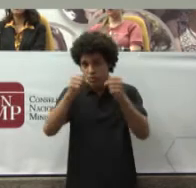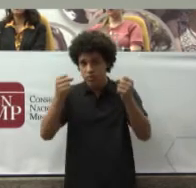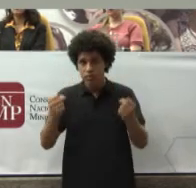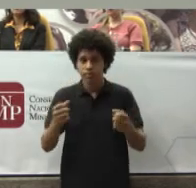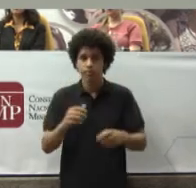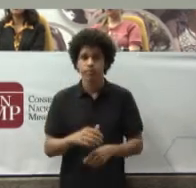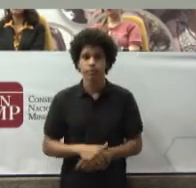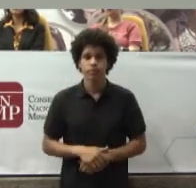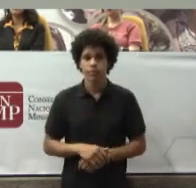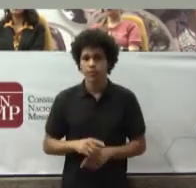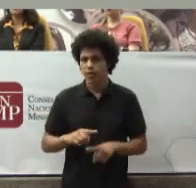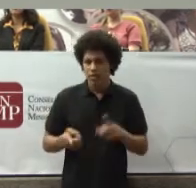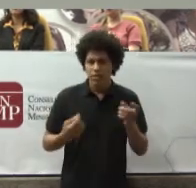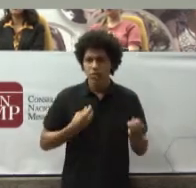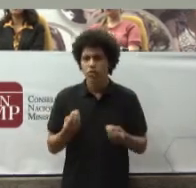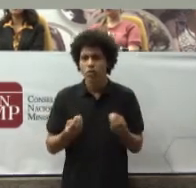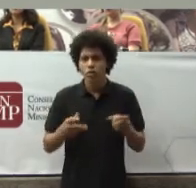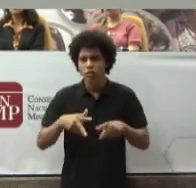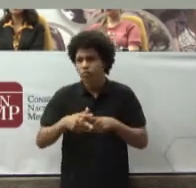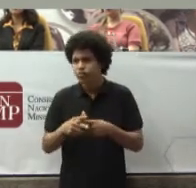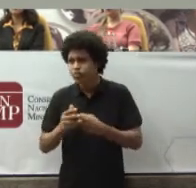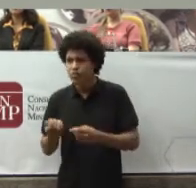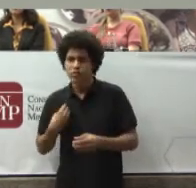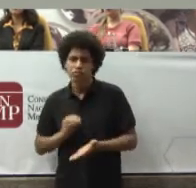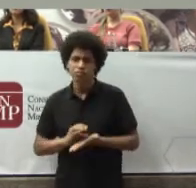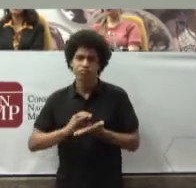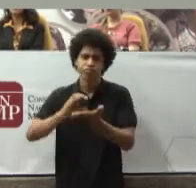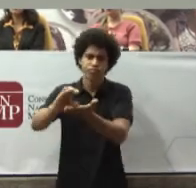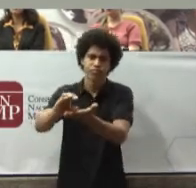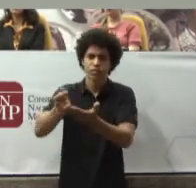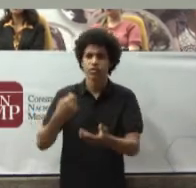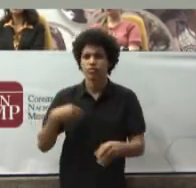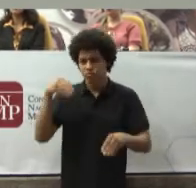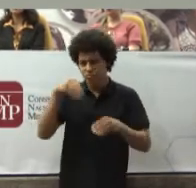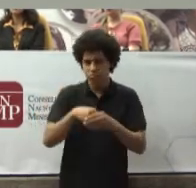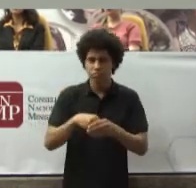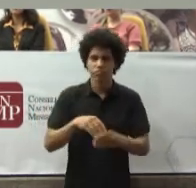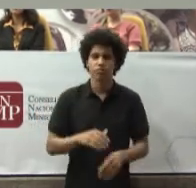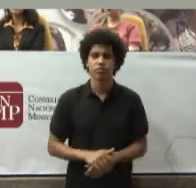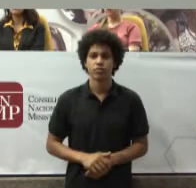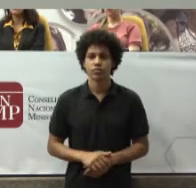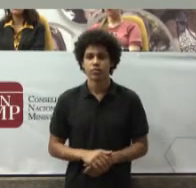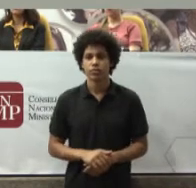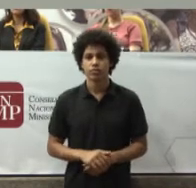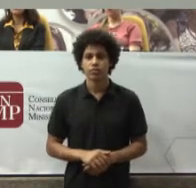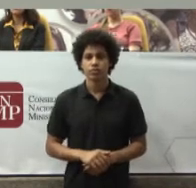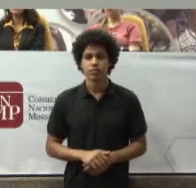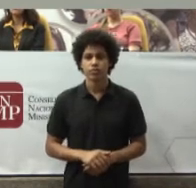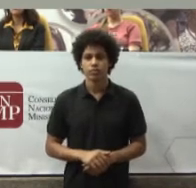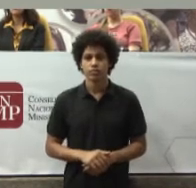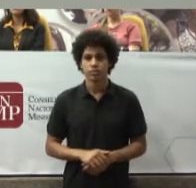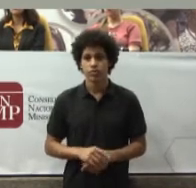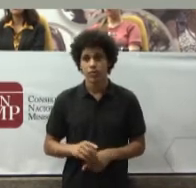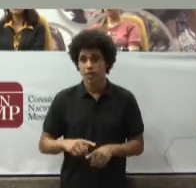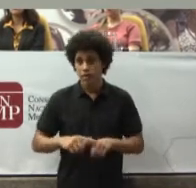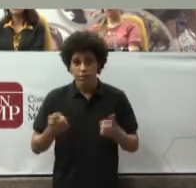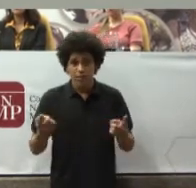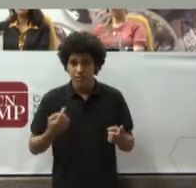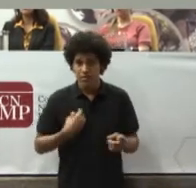E nos mecanismos De financiamento Postos em prática Postos em prática As